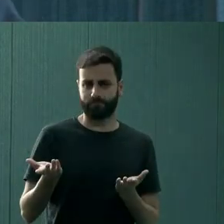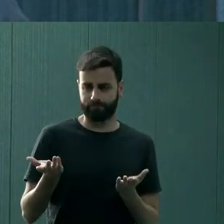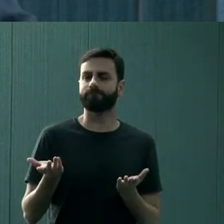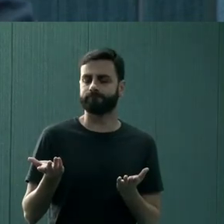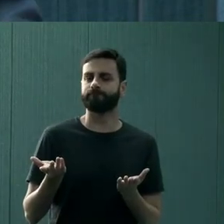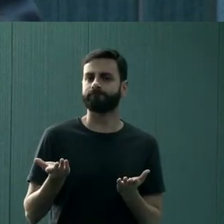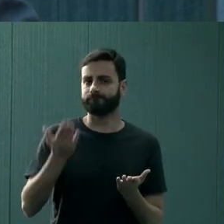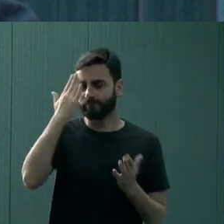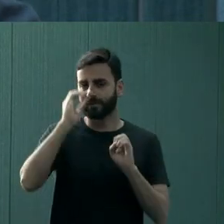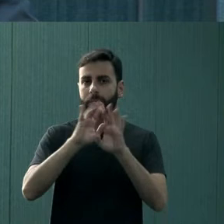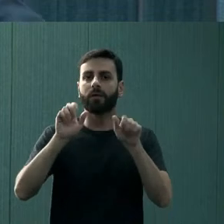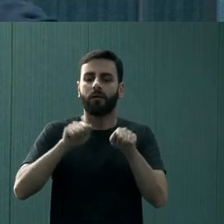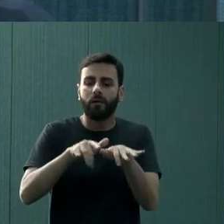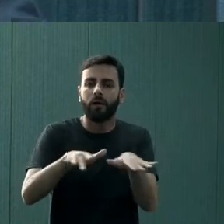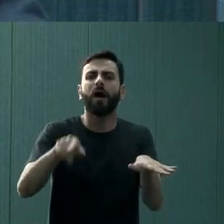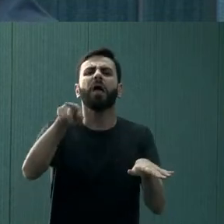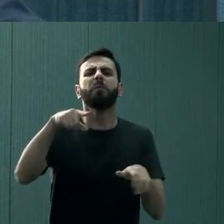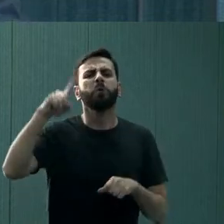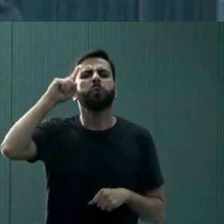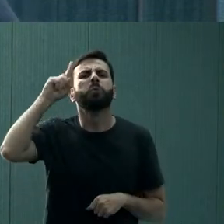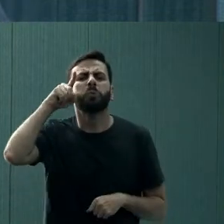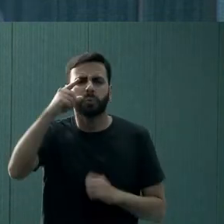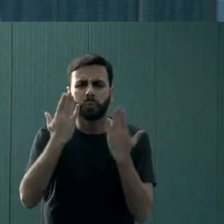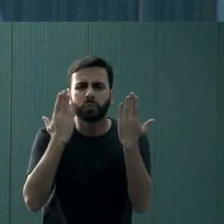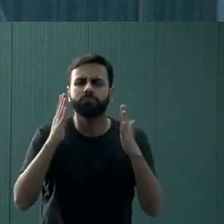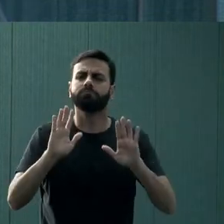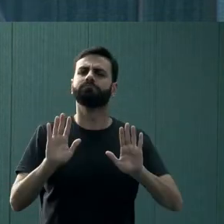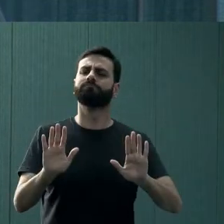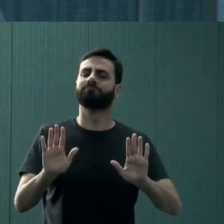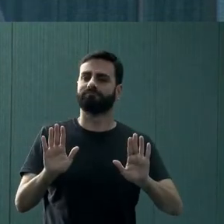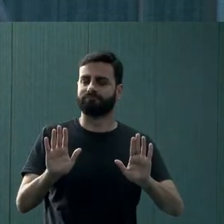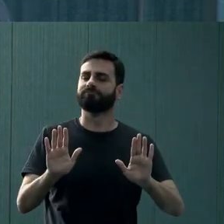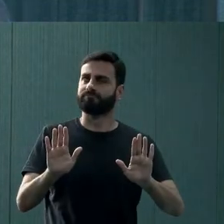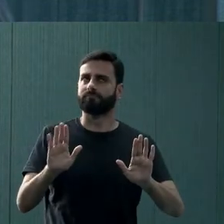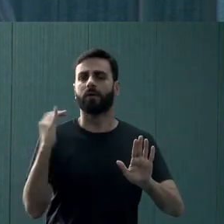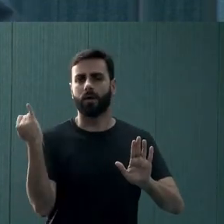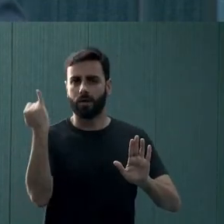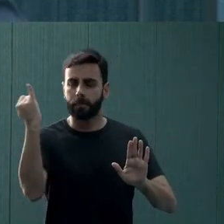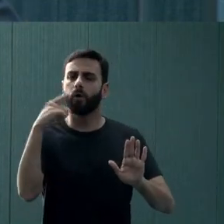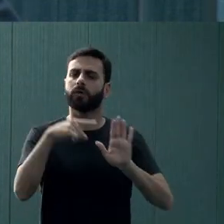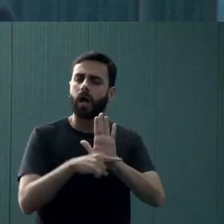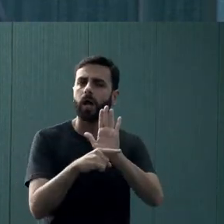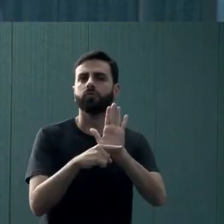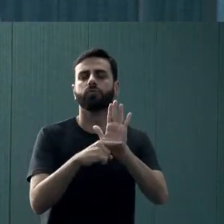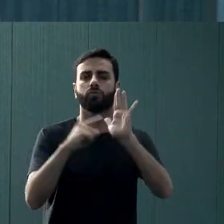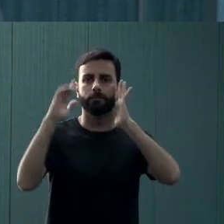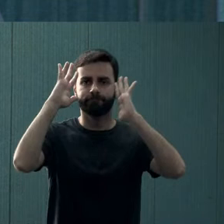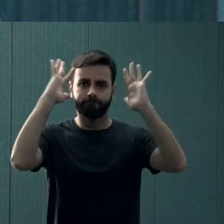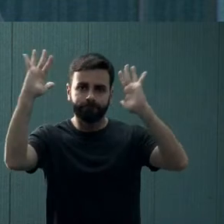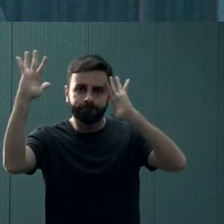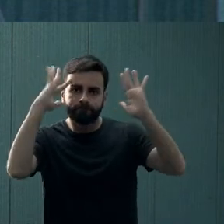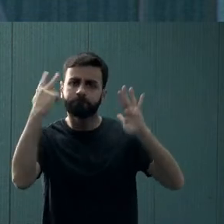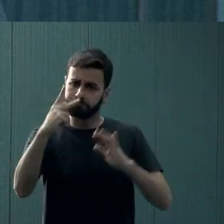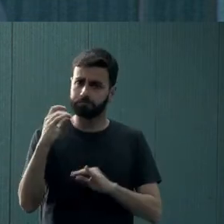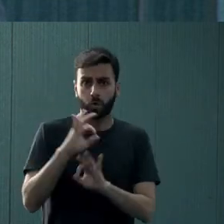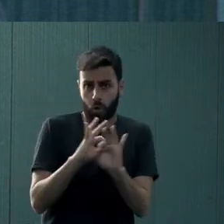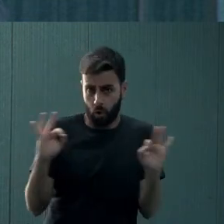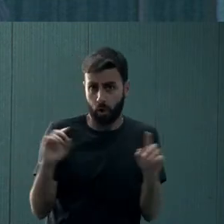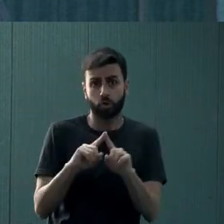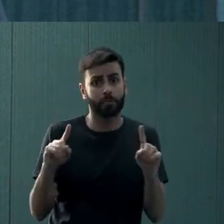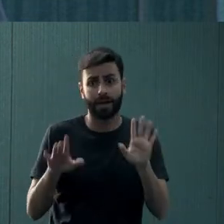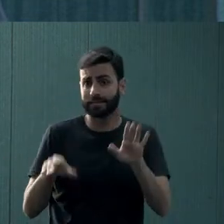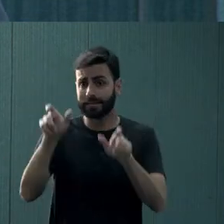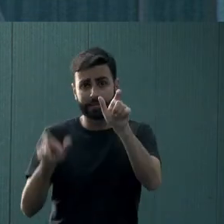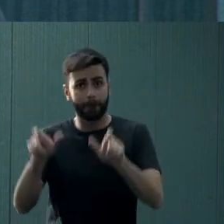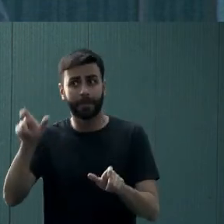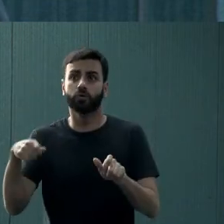uma ideia que se dissemina aí, de que tem que fazer terapia, tem que fazer terapia. Claro, é importante, todo mundo que quiser fazer e tiver condições, é ótimo, mas